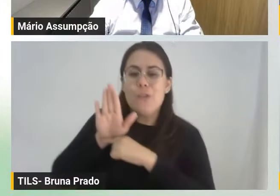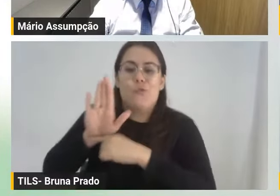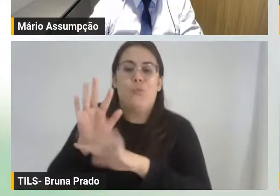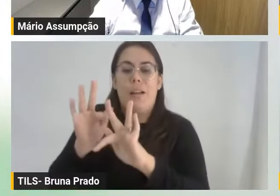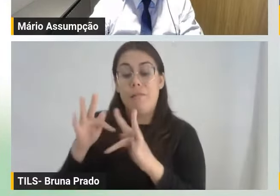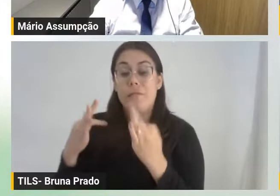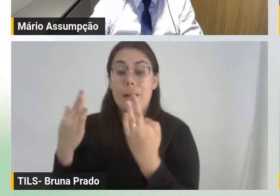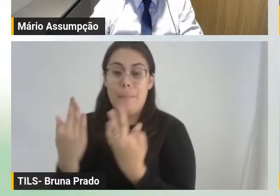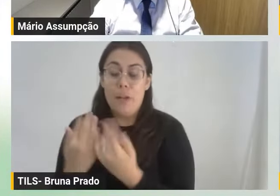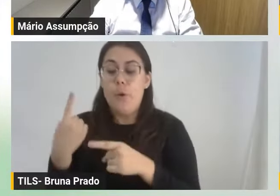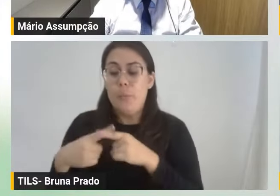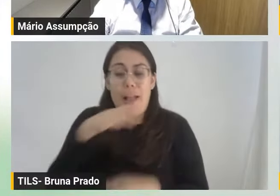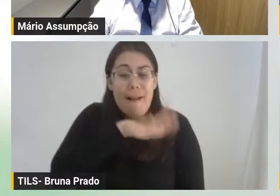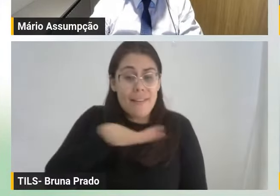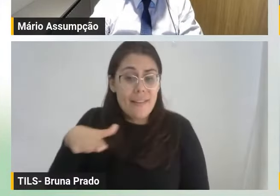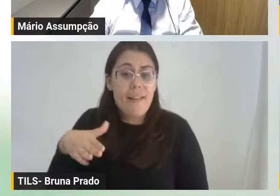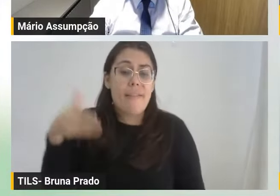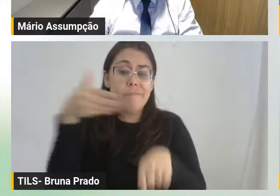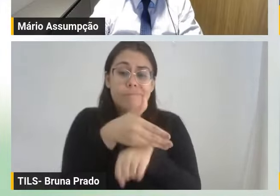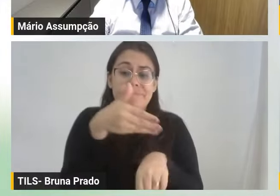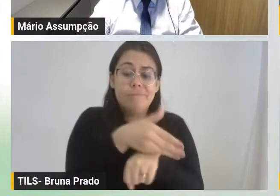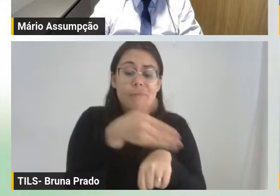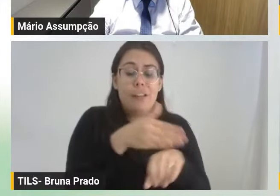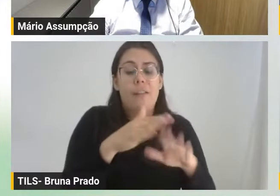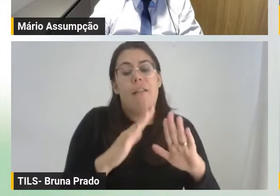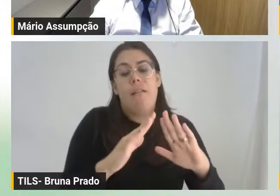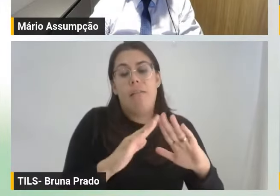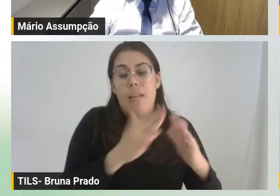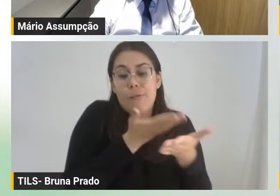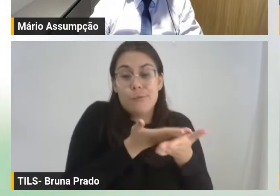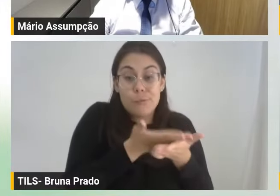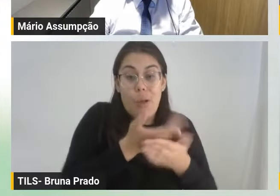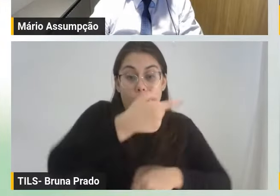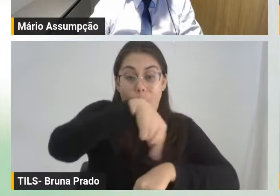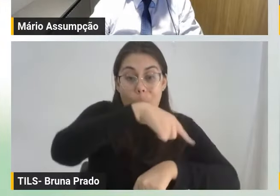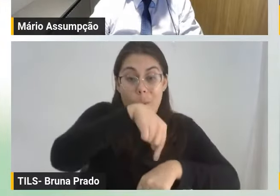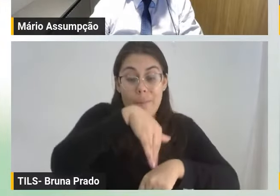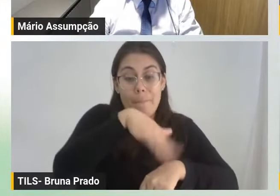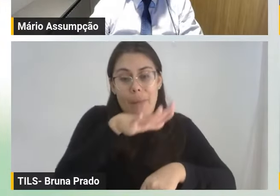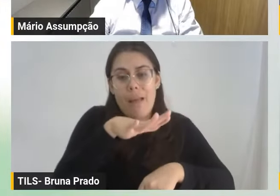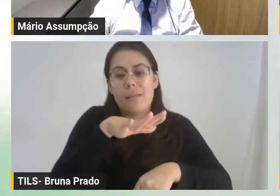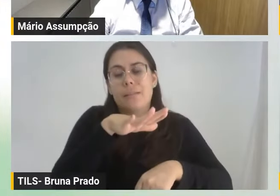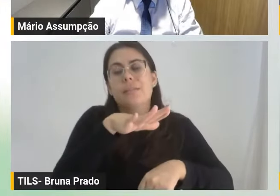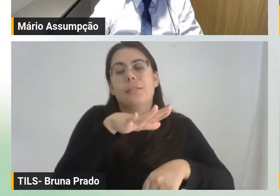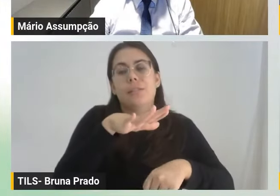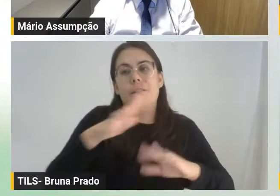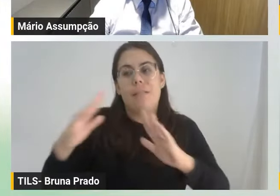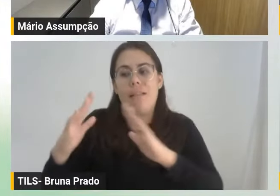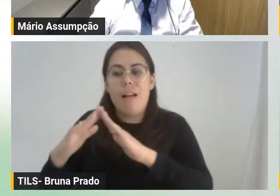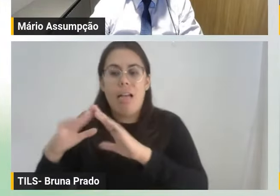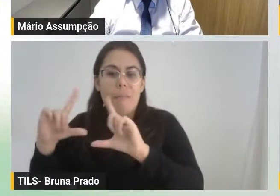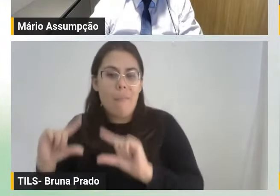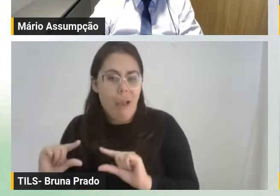vezes mais tempo na escola do que junto aos pais. Então, é extremamente importante e eu estou aqui à